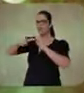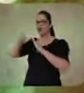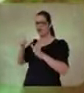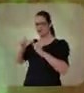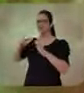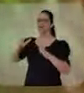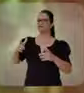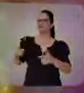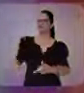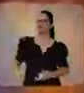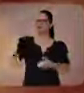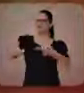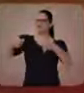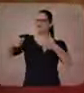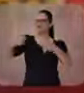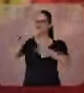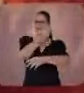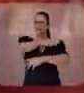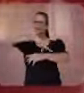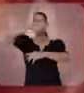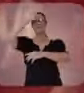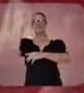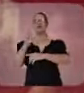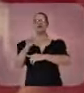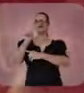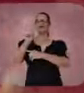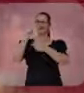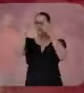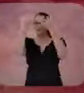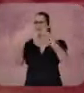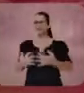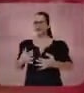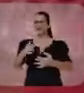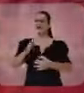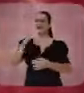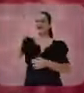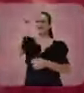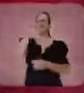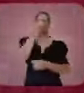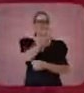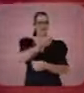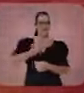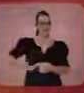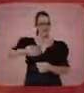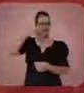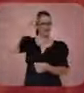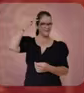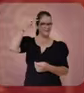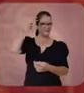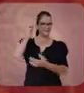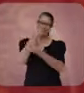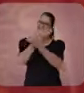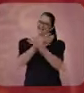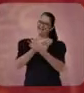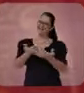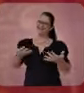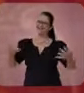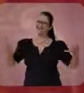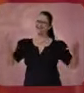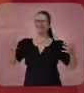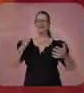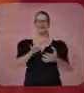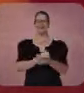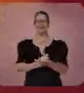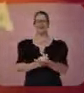bem antes, nas batalhas dos Montes Guararapes, de onde fala a futura governadora Marília Arraes.